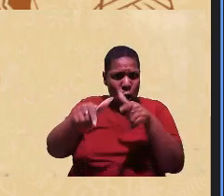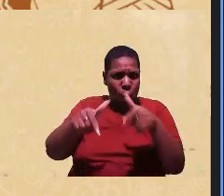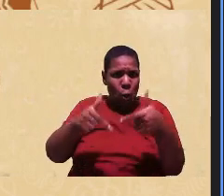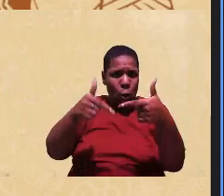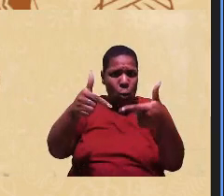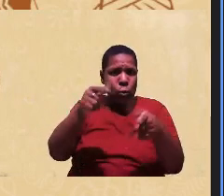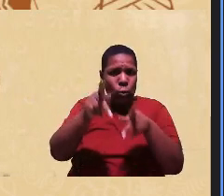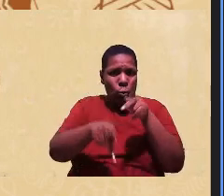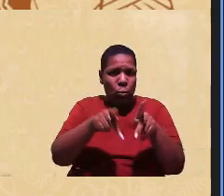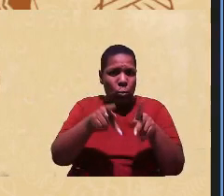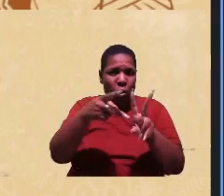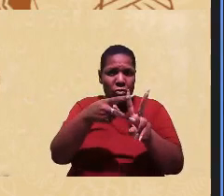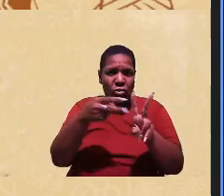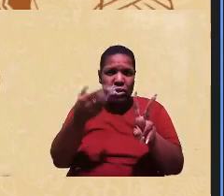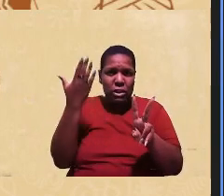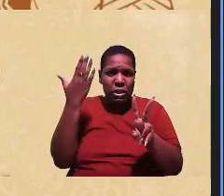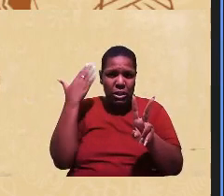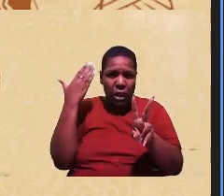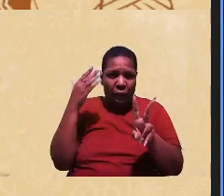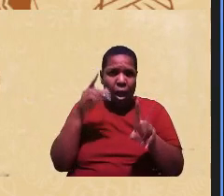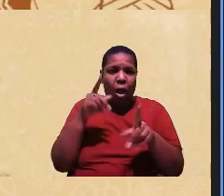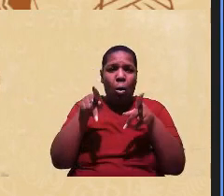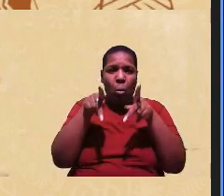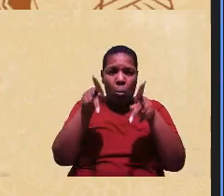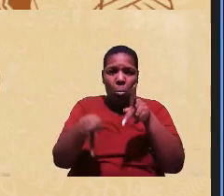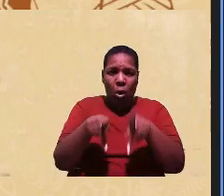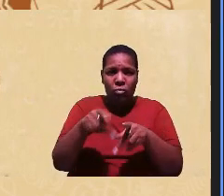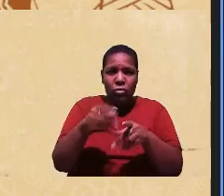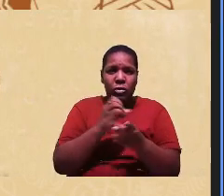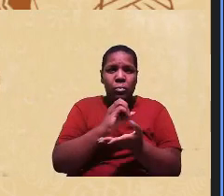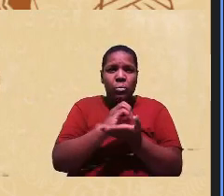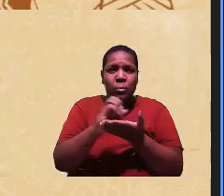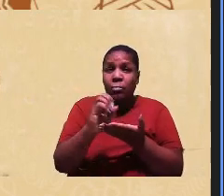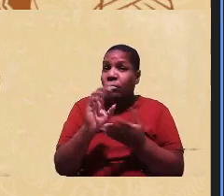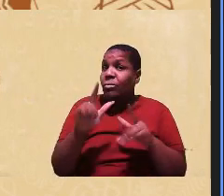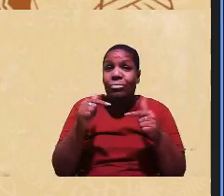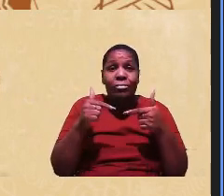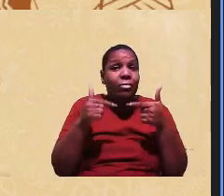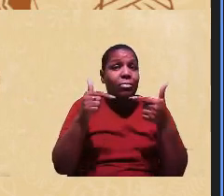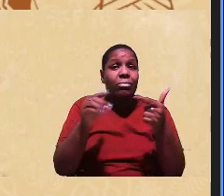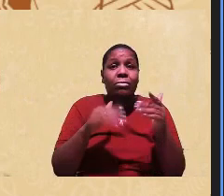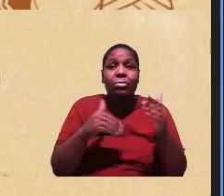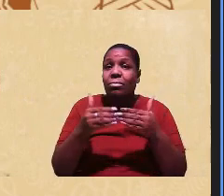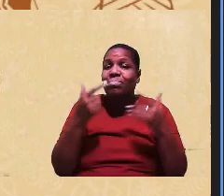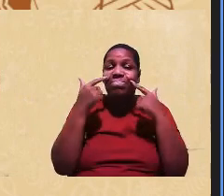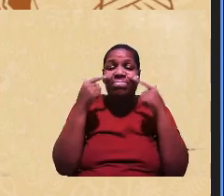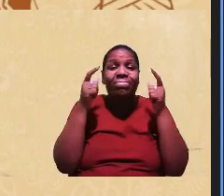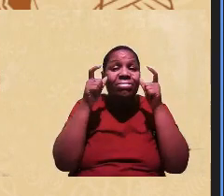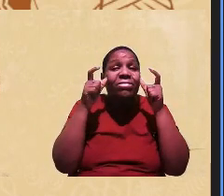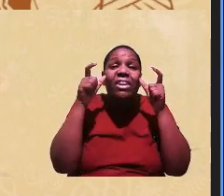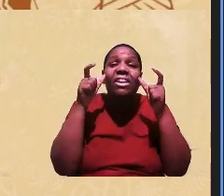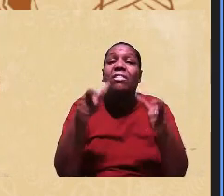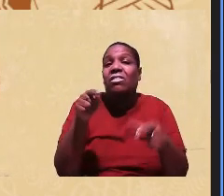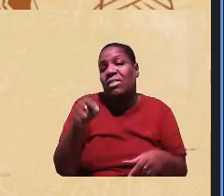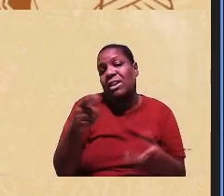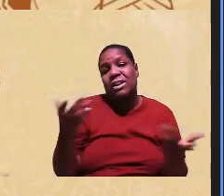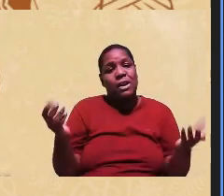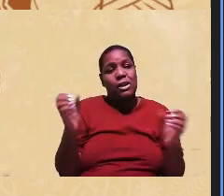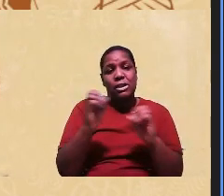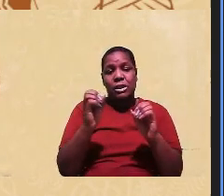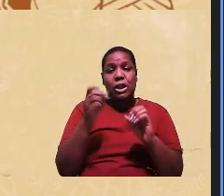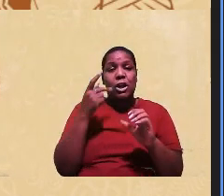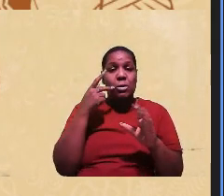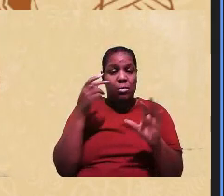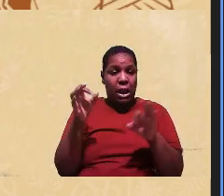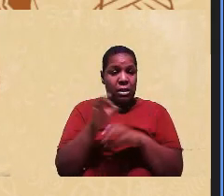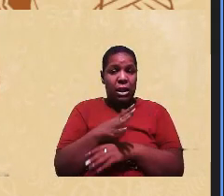indígenas é uma luta de todos e isso não está sendo evidenciado e assim só pra finalizar a minha